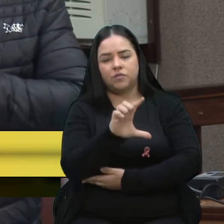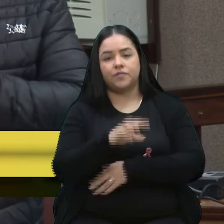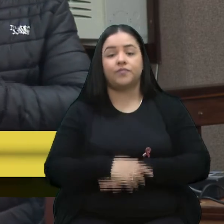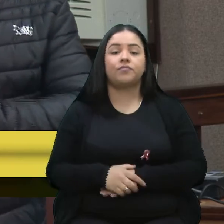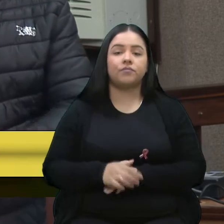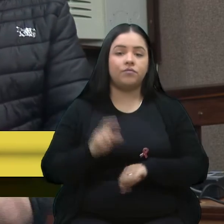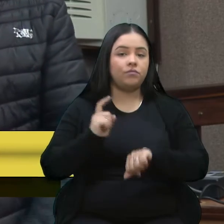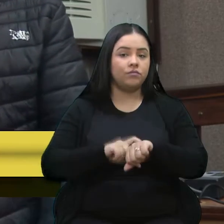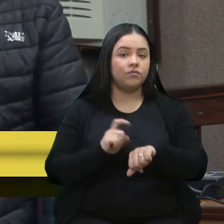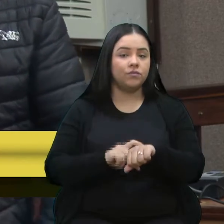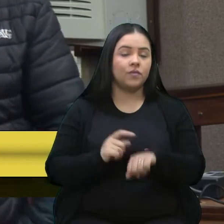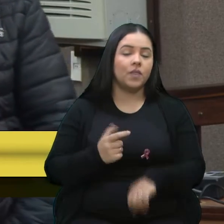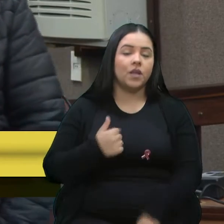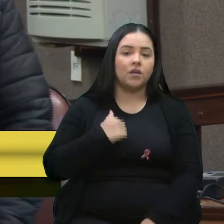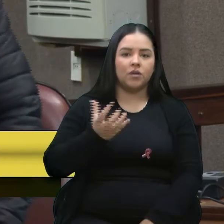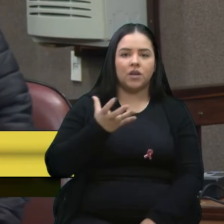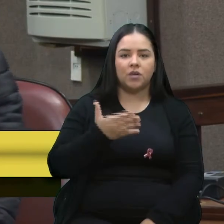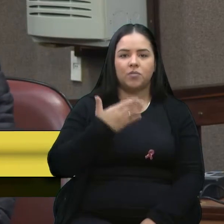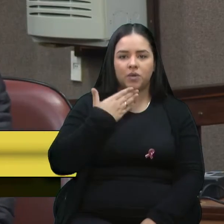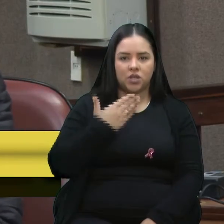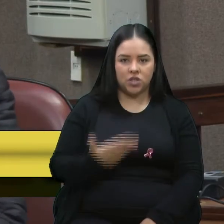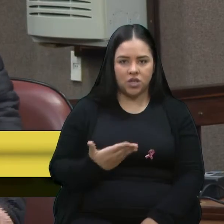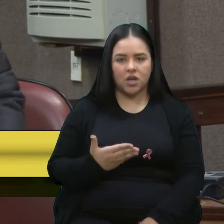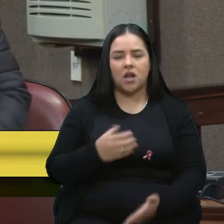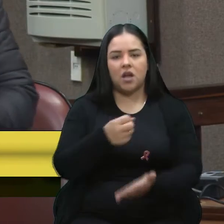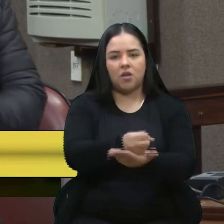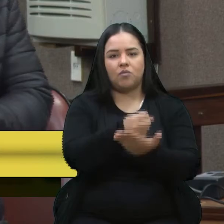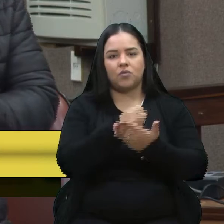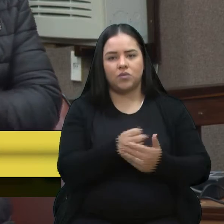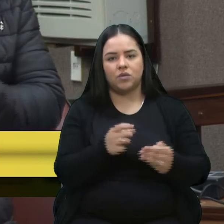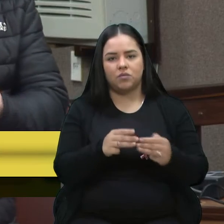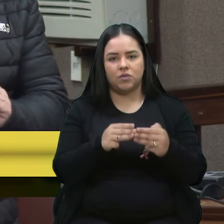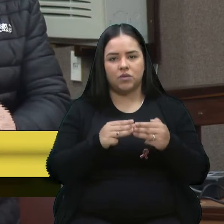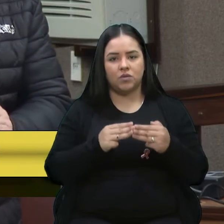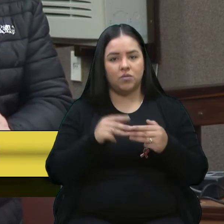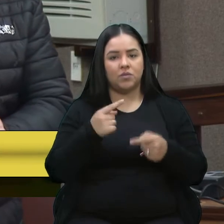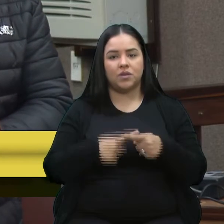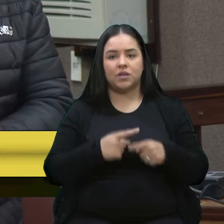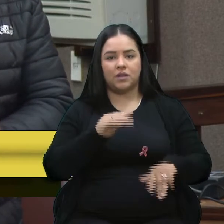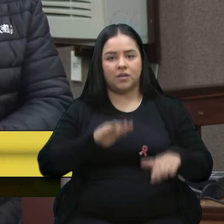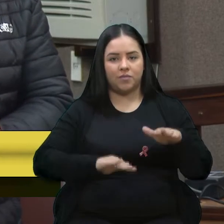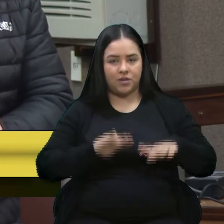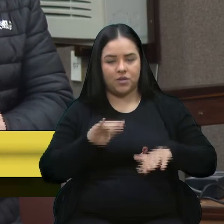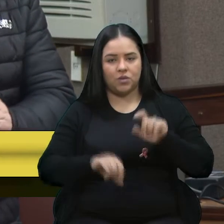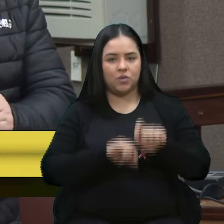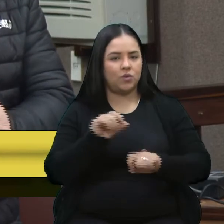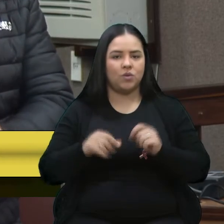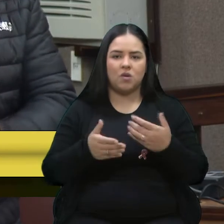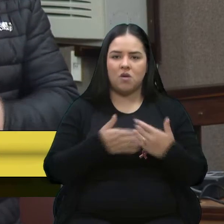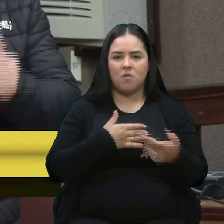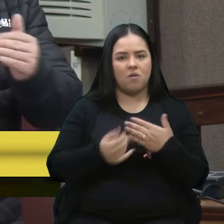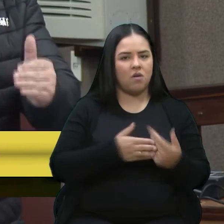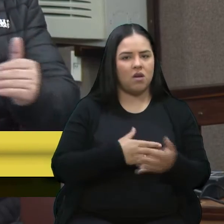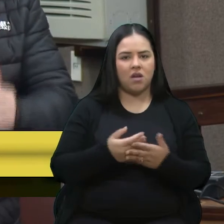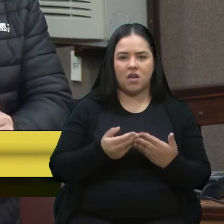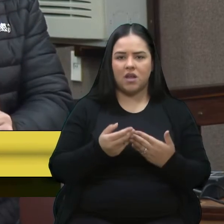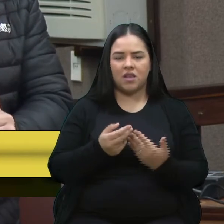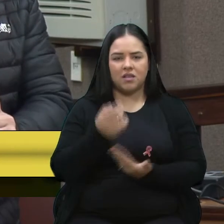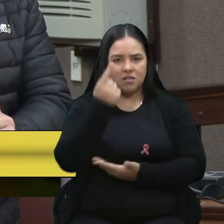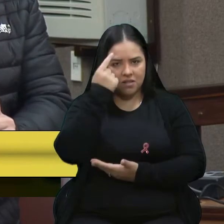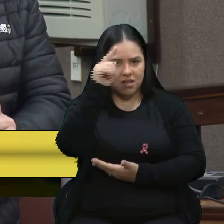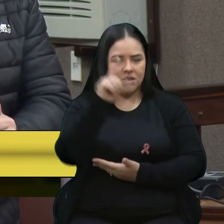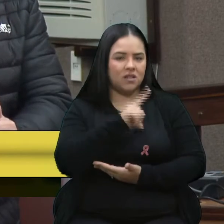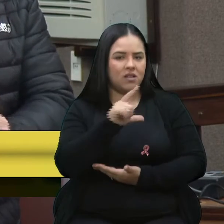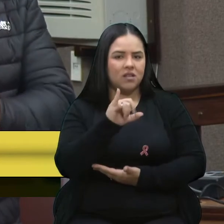eu gostaria de pedir o apoio a esta moção, porque independente de qualquer projeção do ICMS